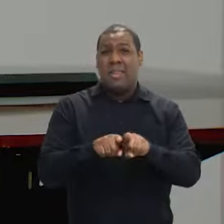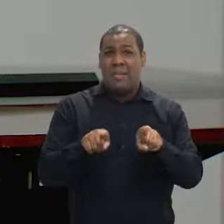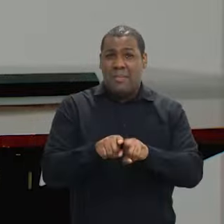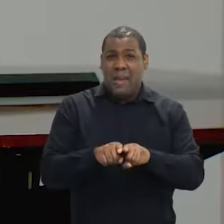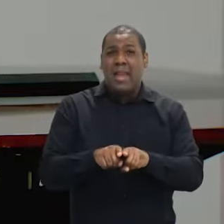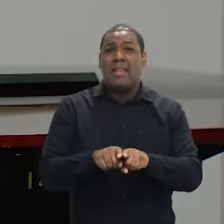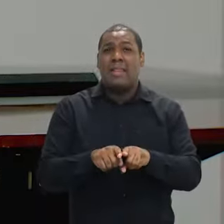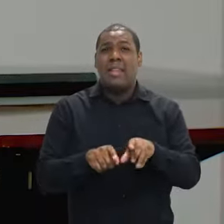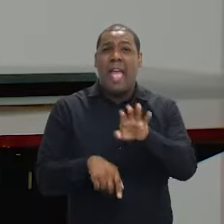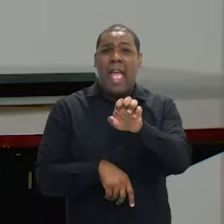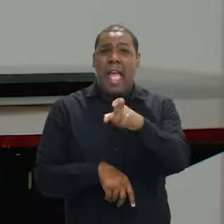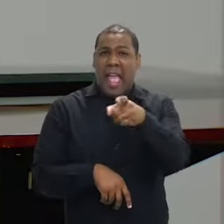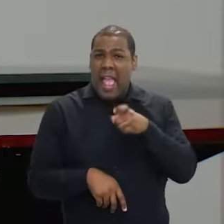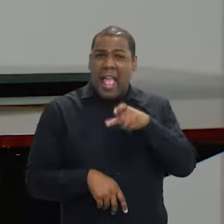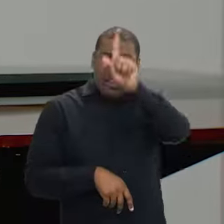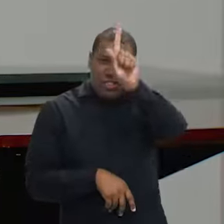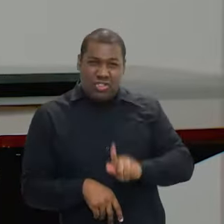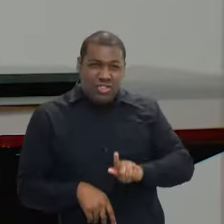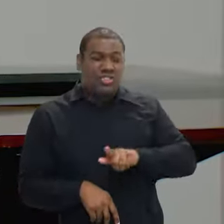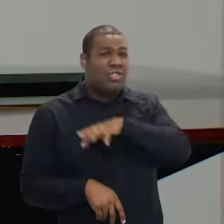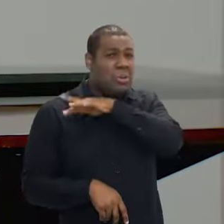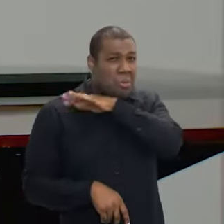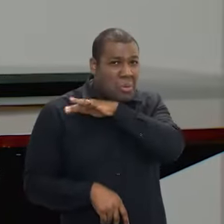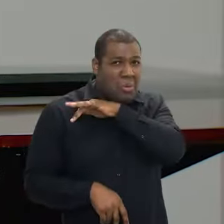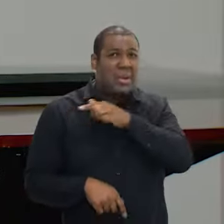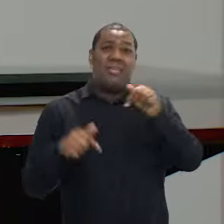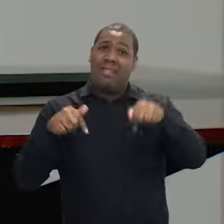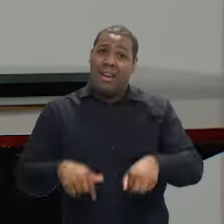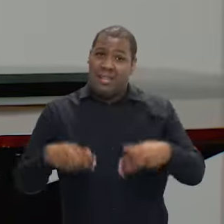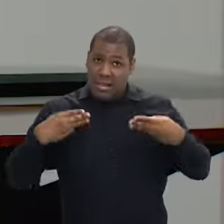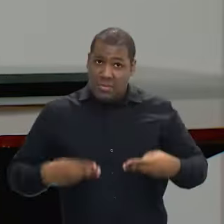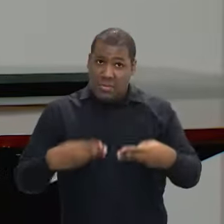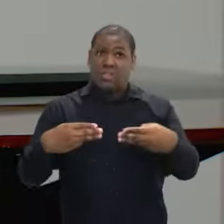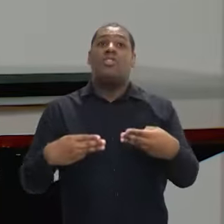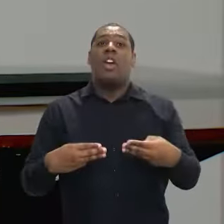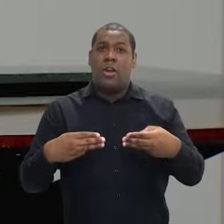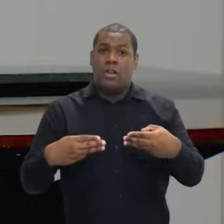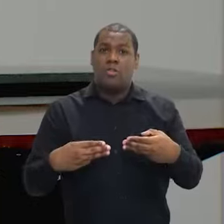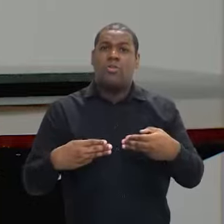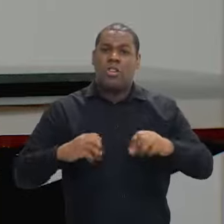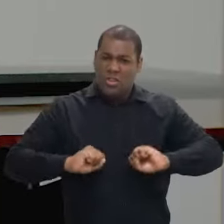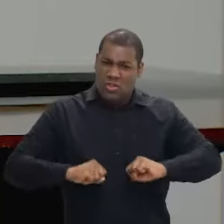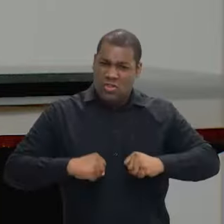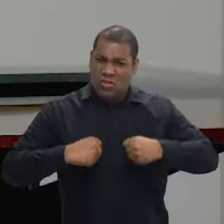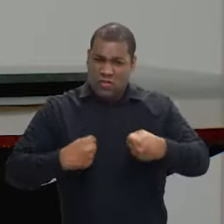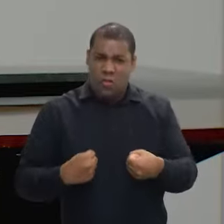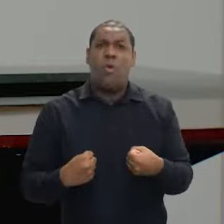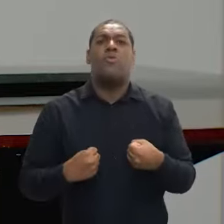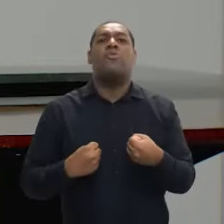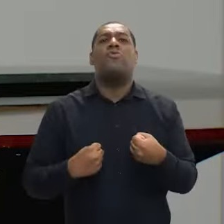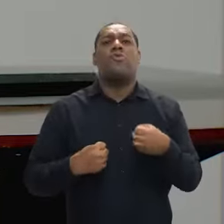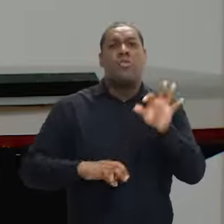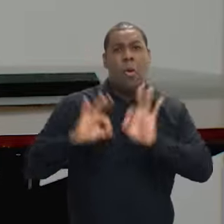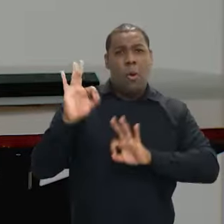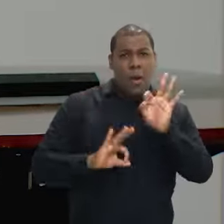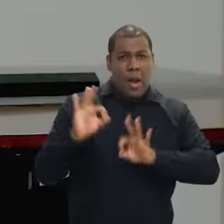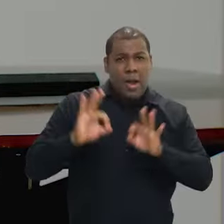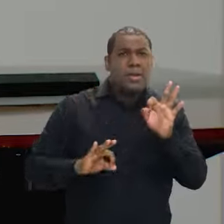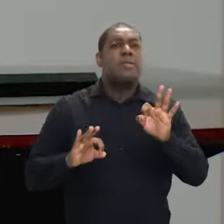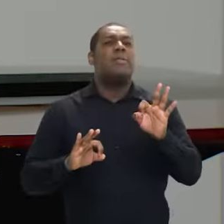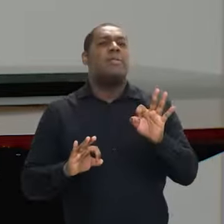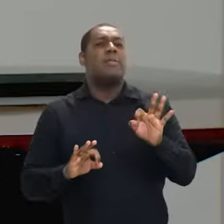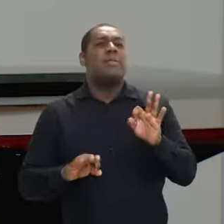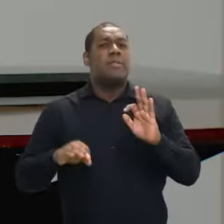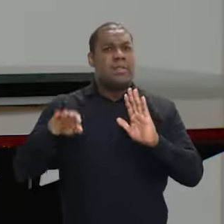geridas. Então, aqui no Ministério nós tivemos esse desafio muito grande de reconstrução da agenda de